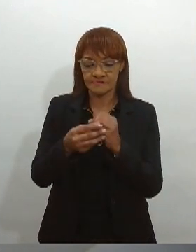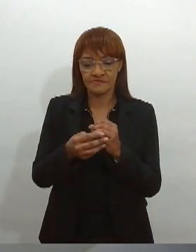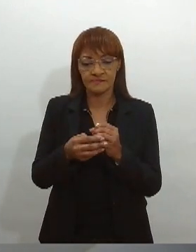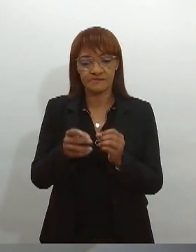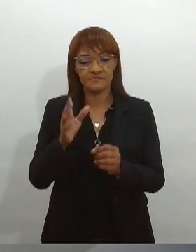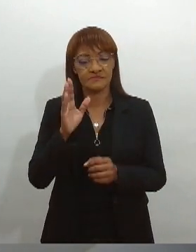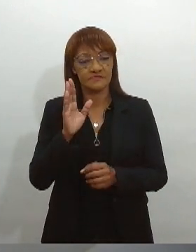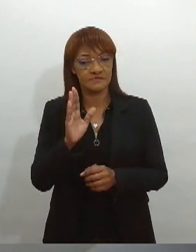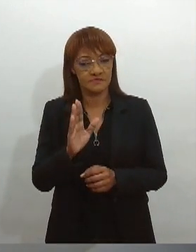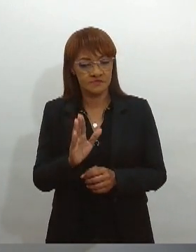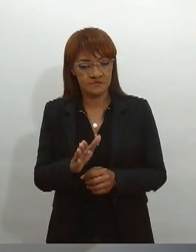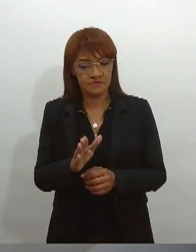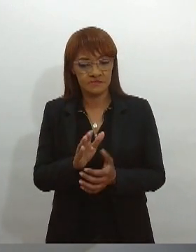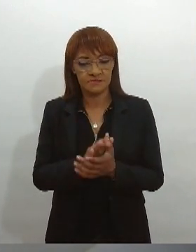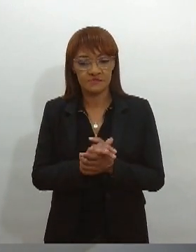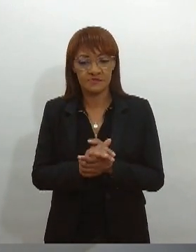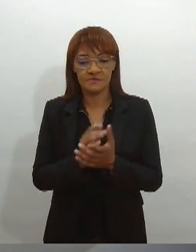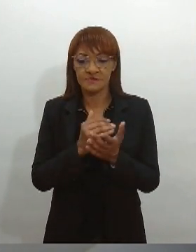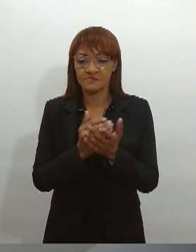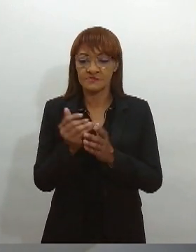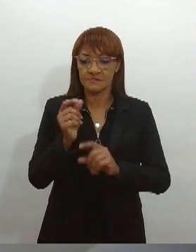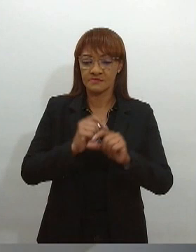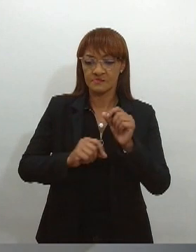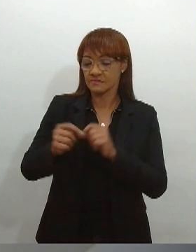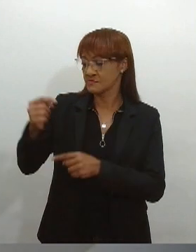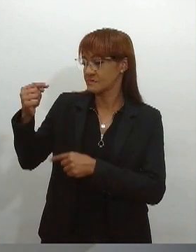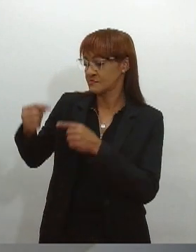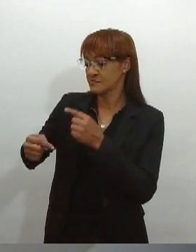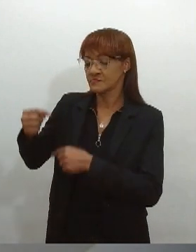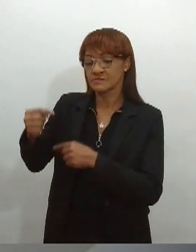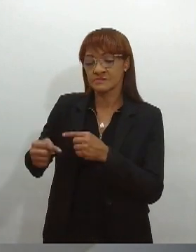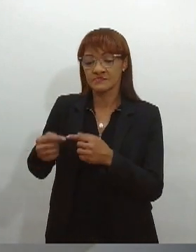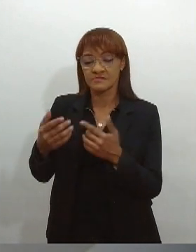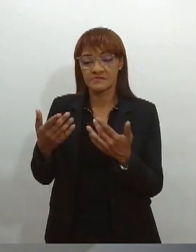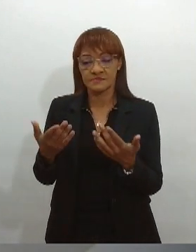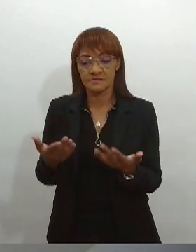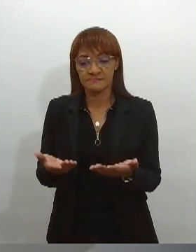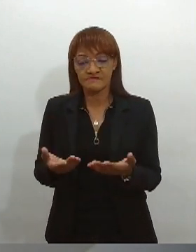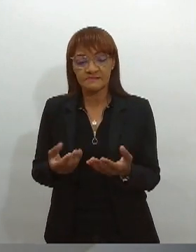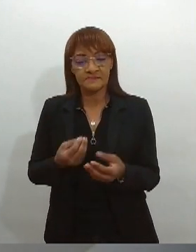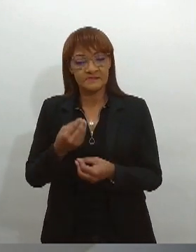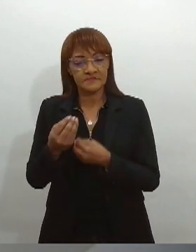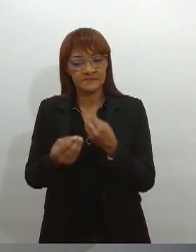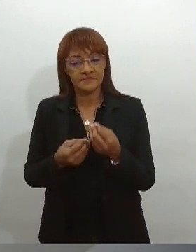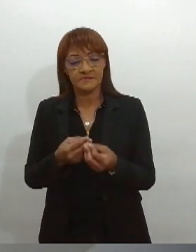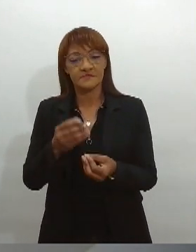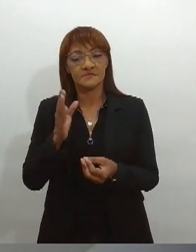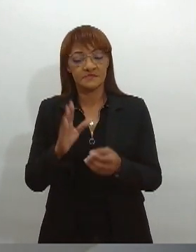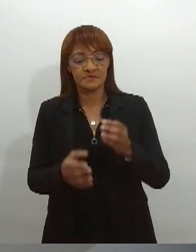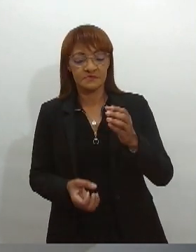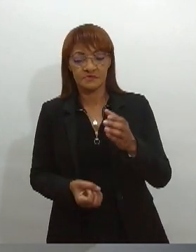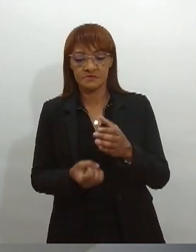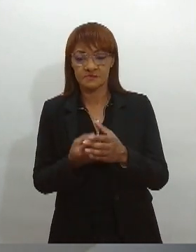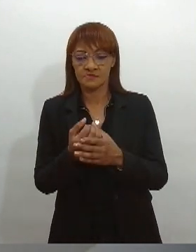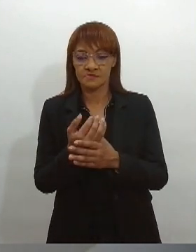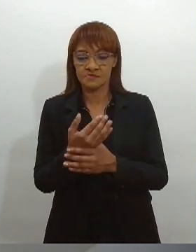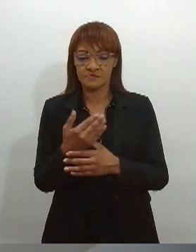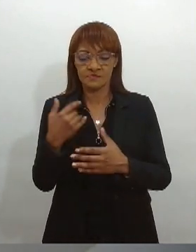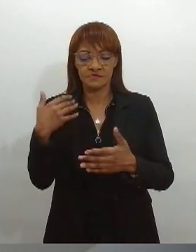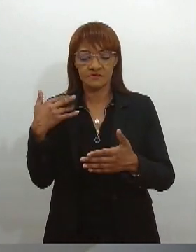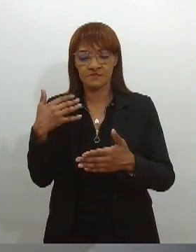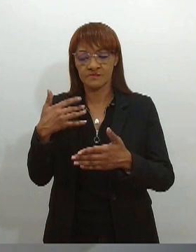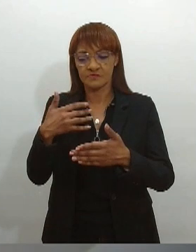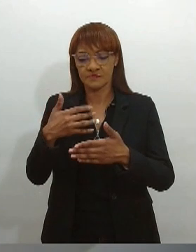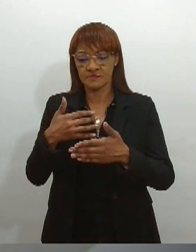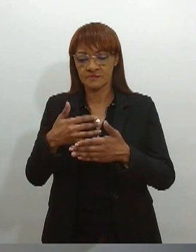falando sobre essas políticas públicas e iniciativas que foram sendo criadas ao longo dos anos, muitos